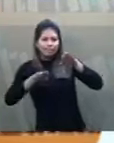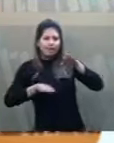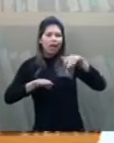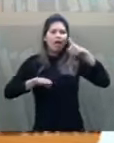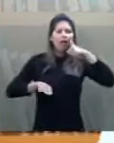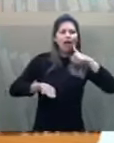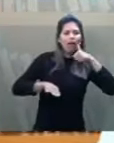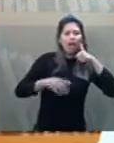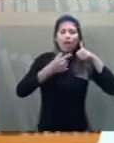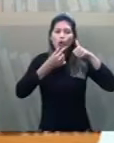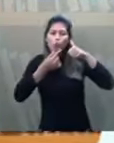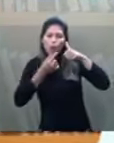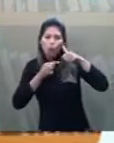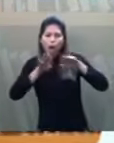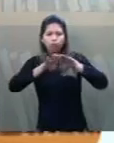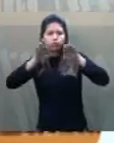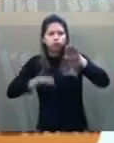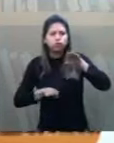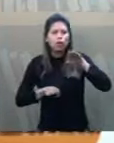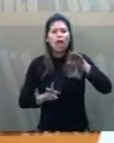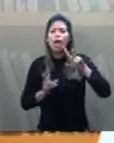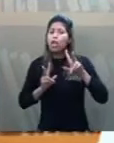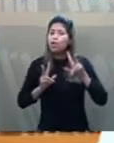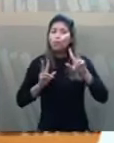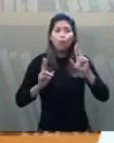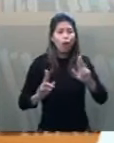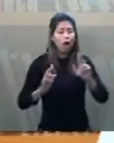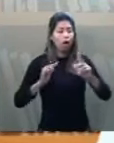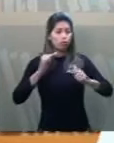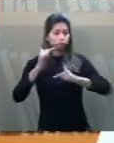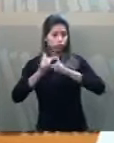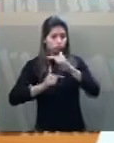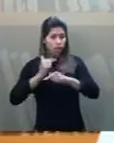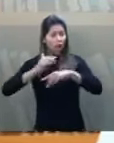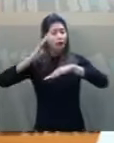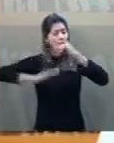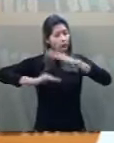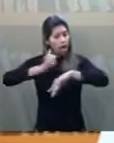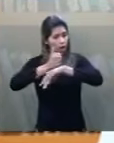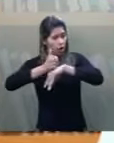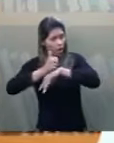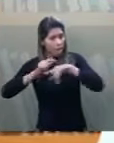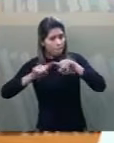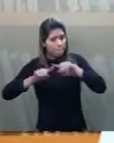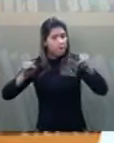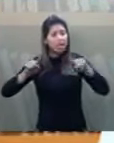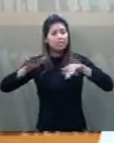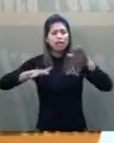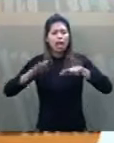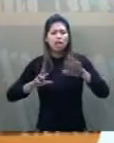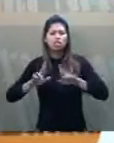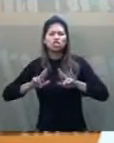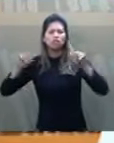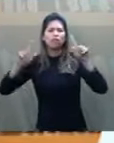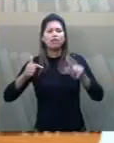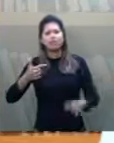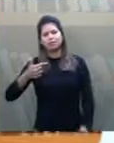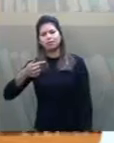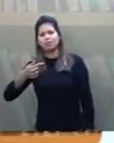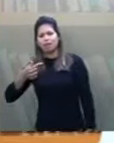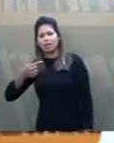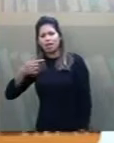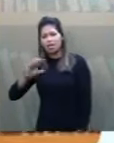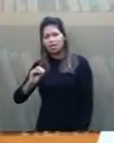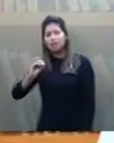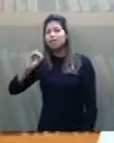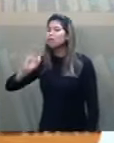exercem a mesma função no mercado de trabalho chega a 70%. A diferença salarial